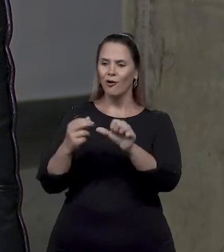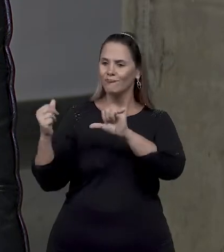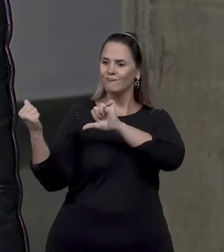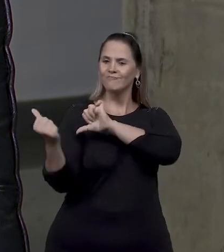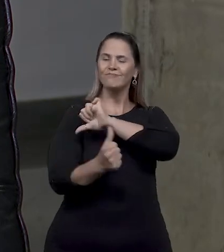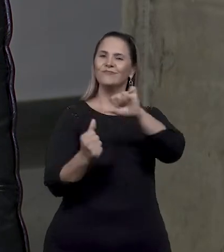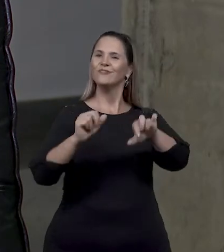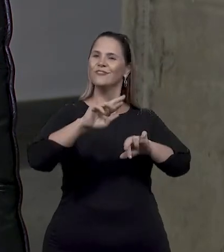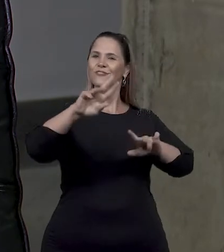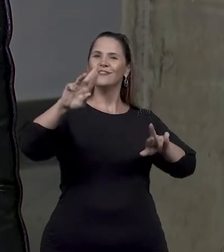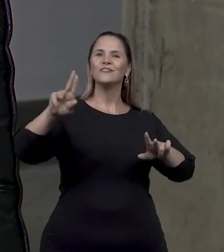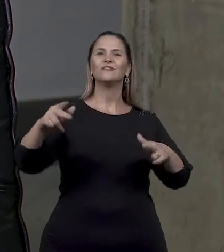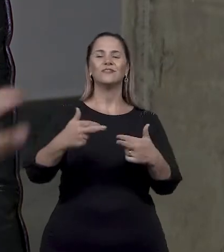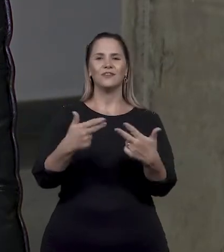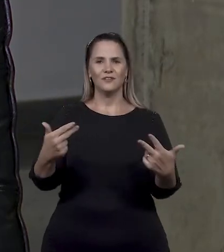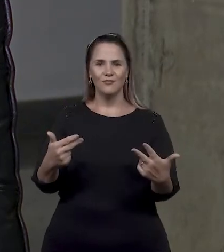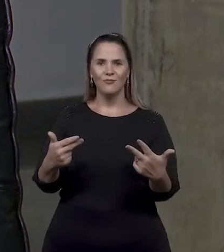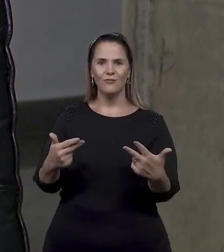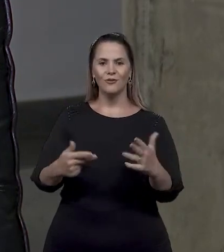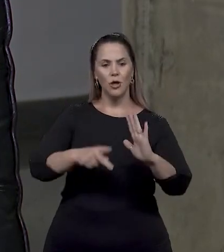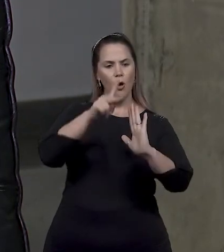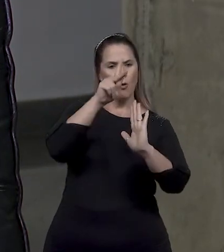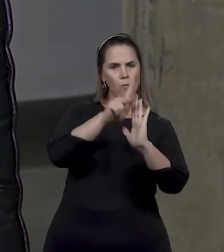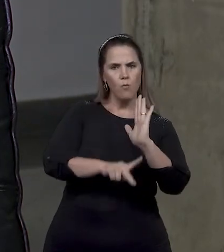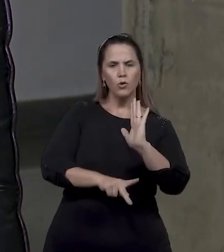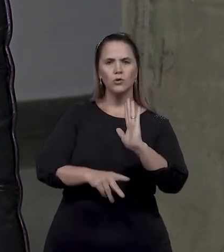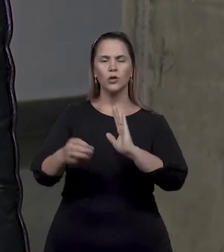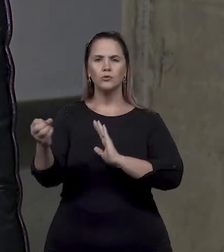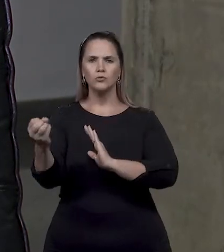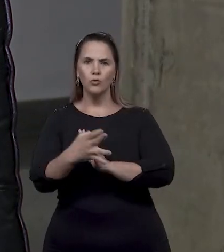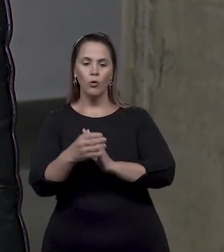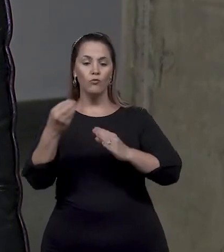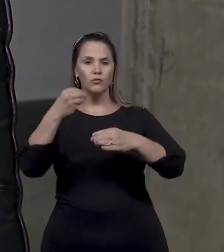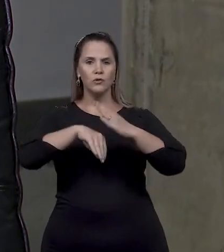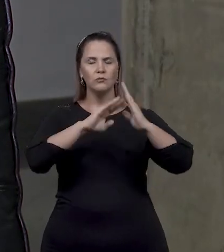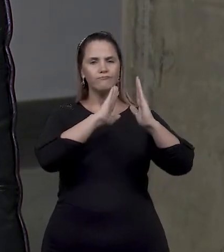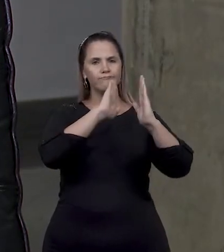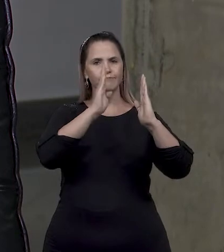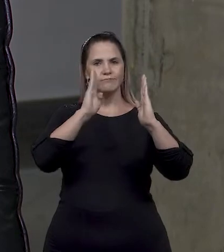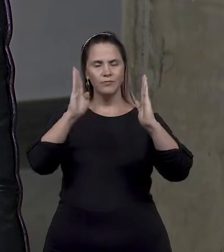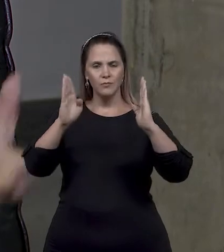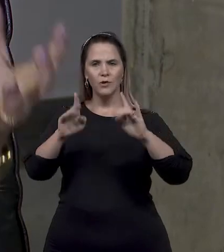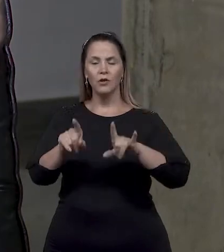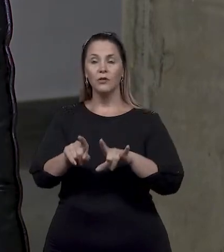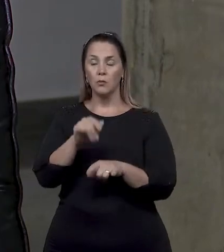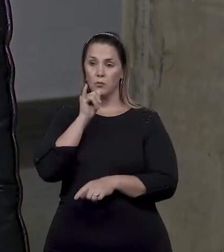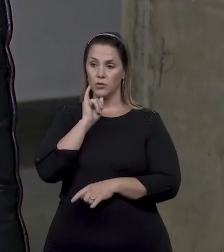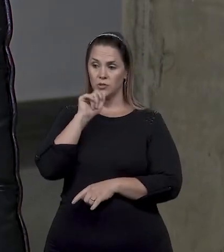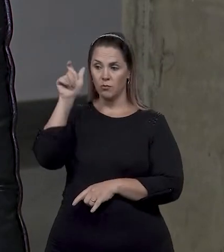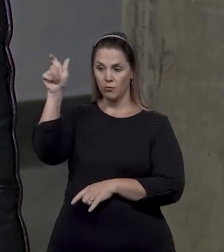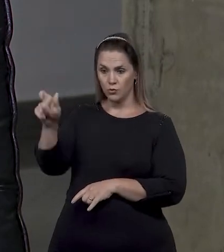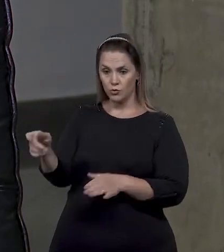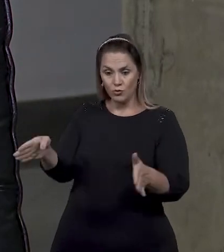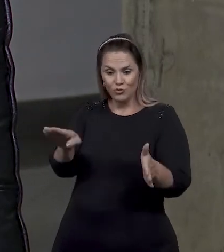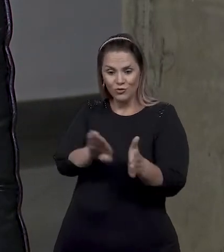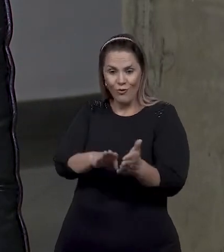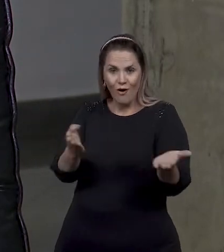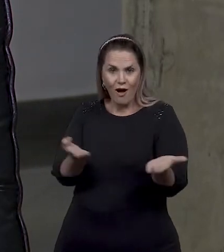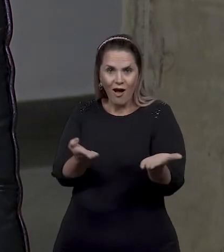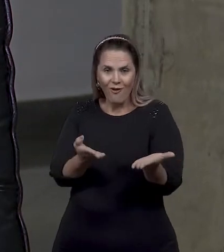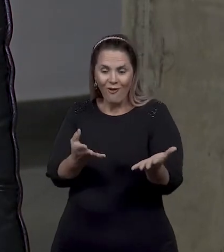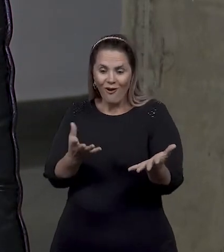nova, com programas novos dentro dessa biblioteca, então, quem entrou agora,